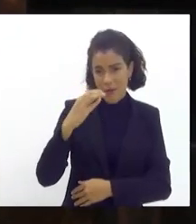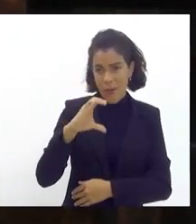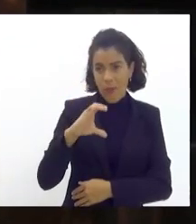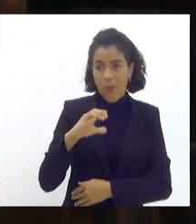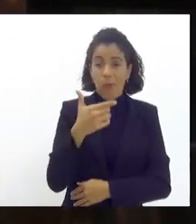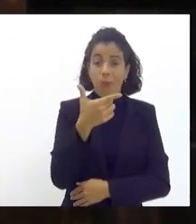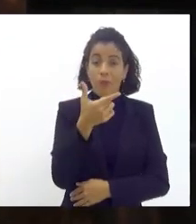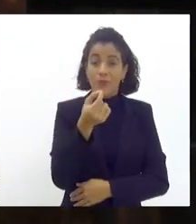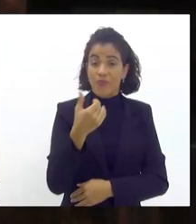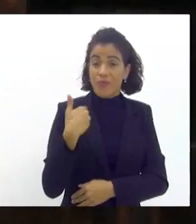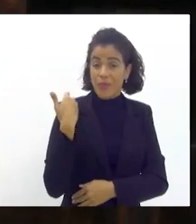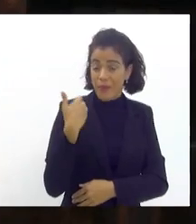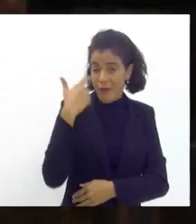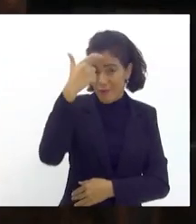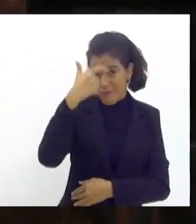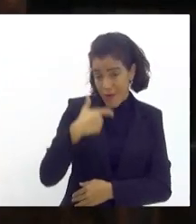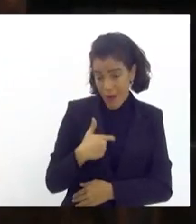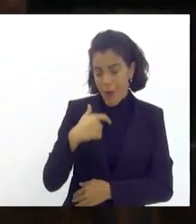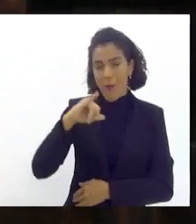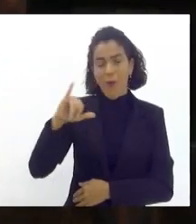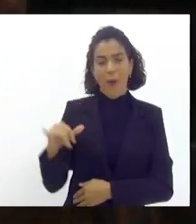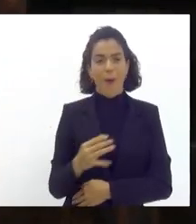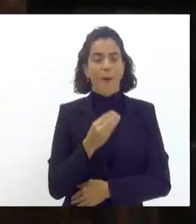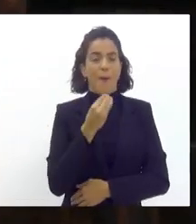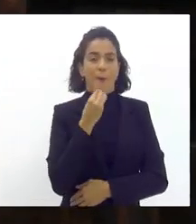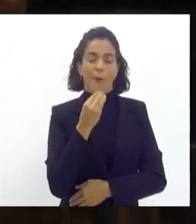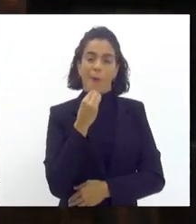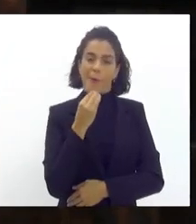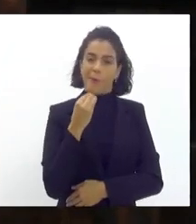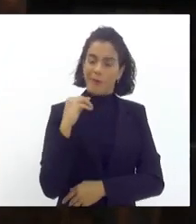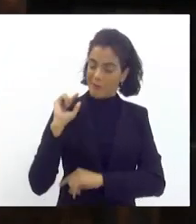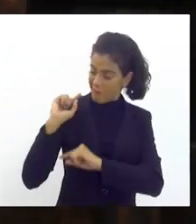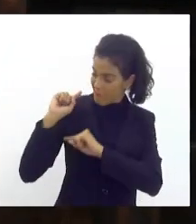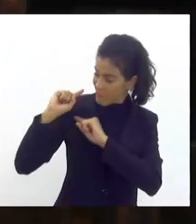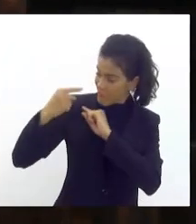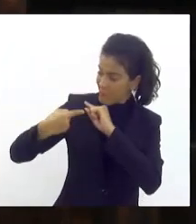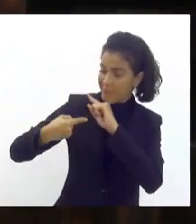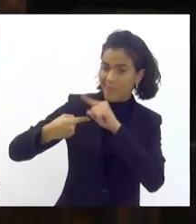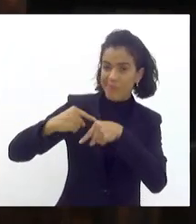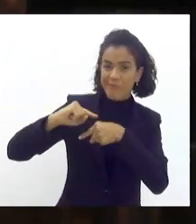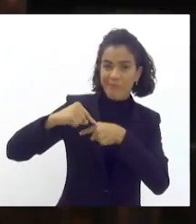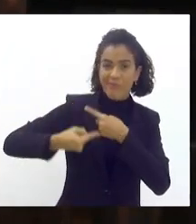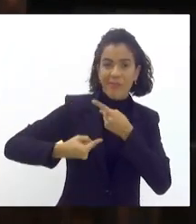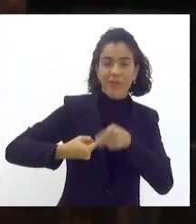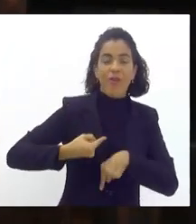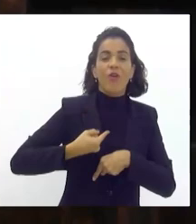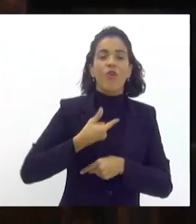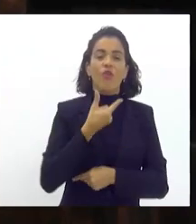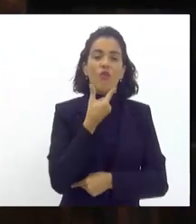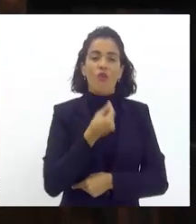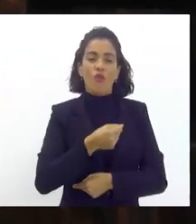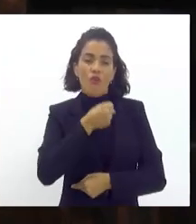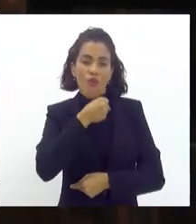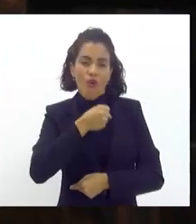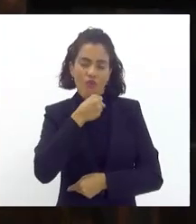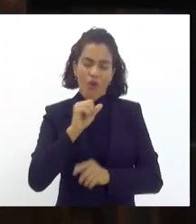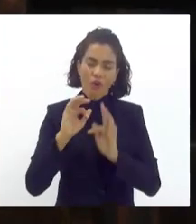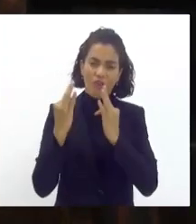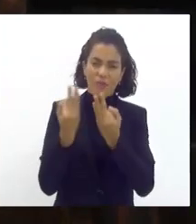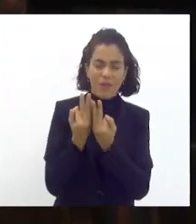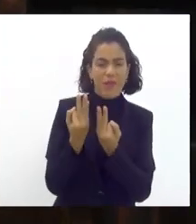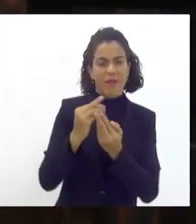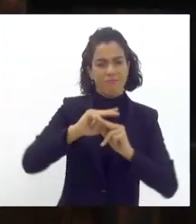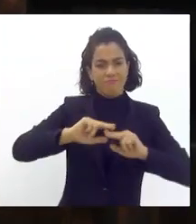20 anos de idade eu tive a oportunidade ali de herdar o sangue na veia dos meus avós dos meus pais dos meus familiares